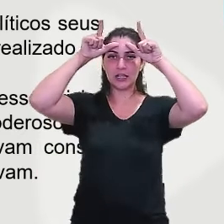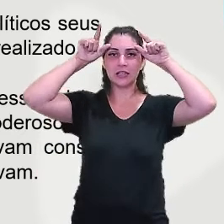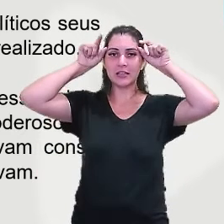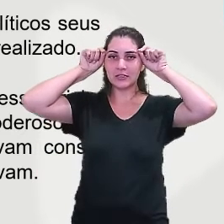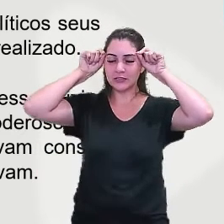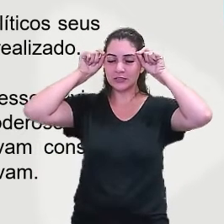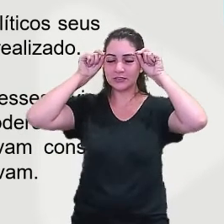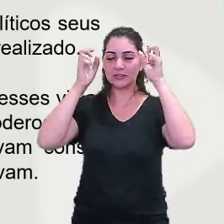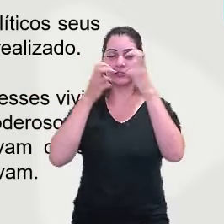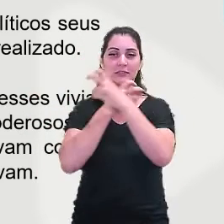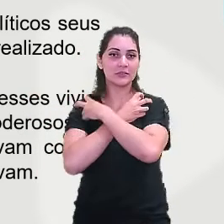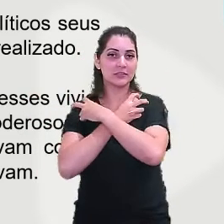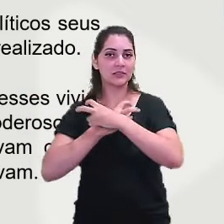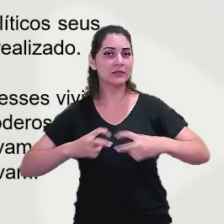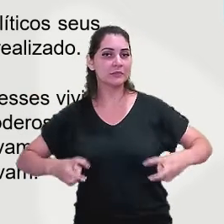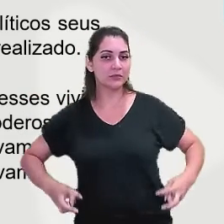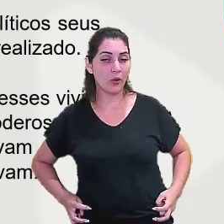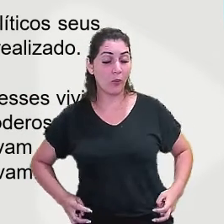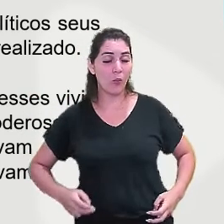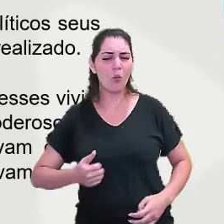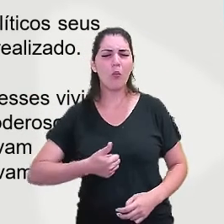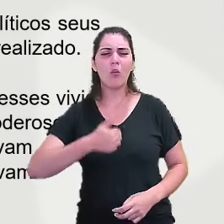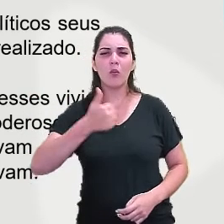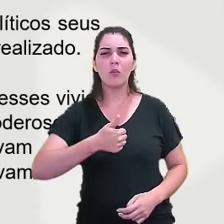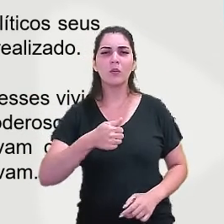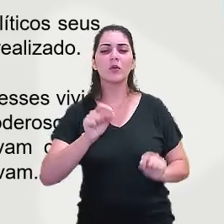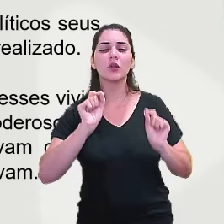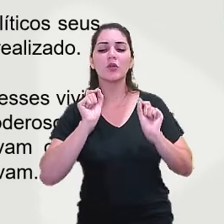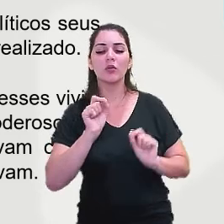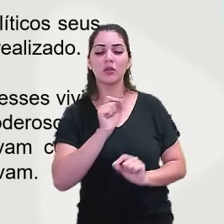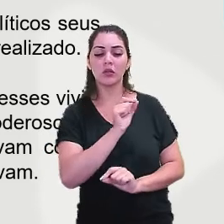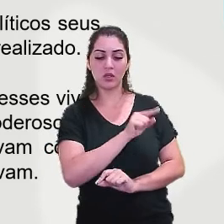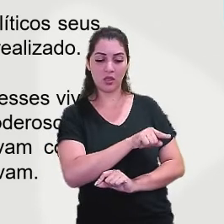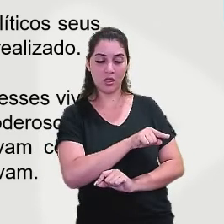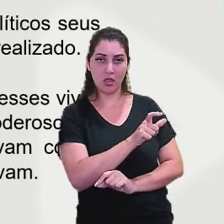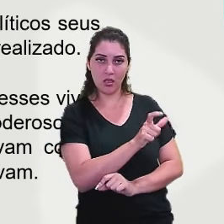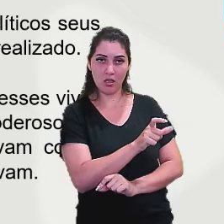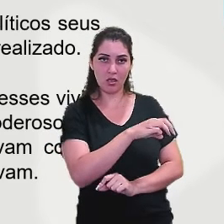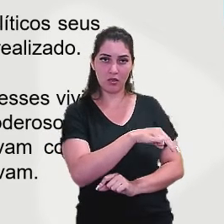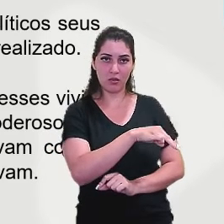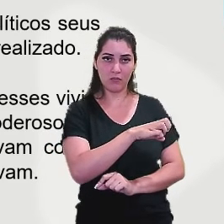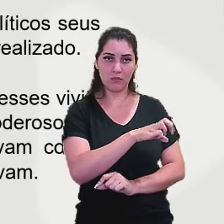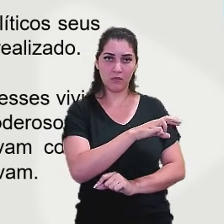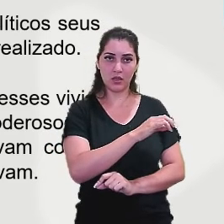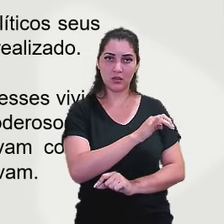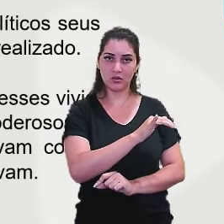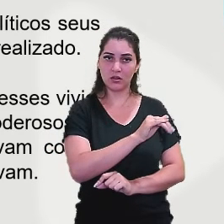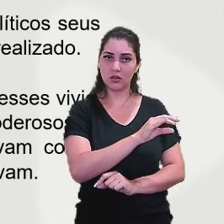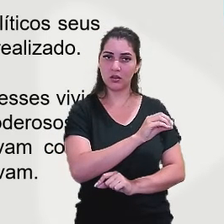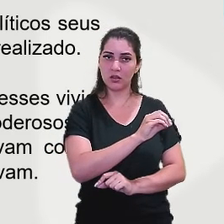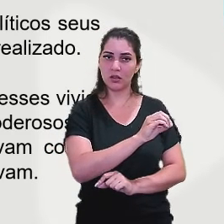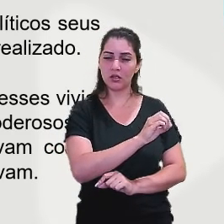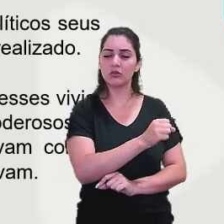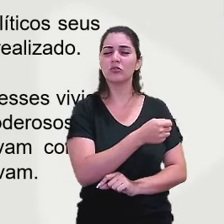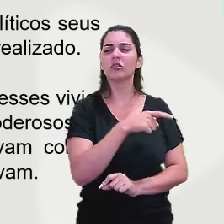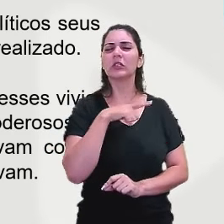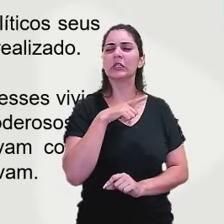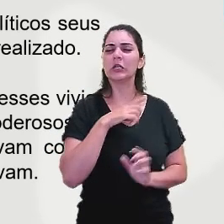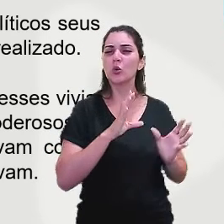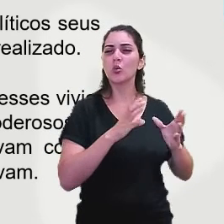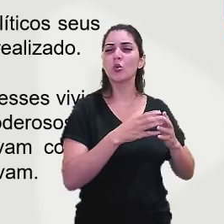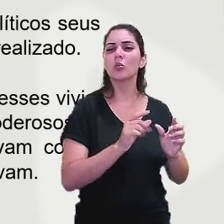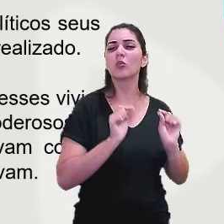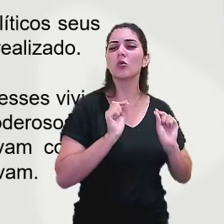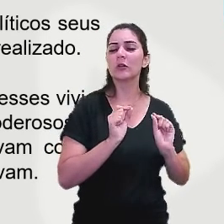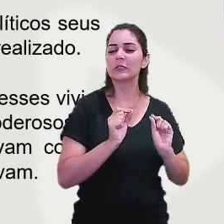O primeiro tipo eram os mercenários, que trabalhavam para os latifundiários, formavam uma espécie de milícia, e não eram